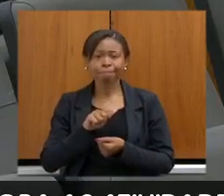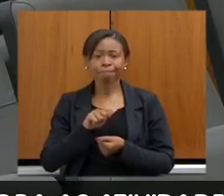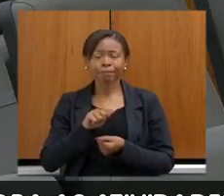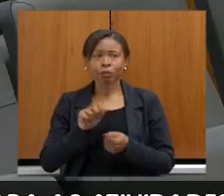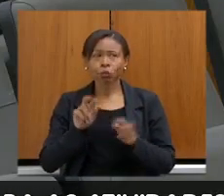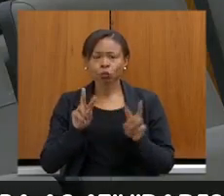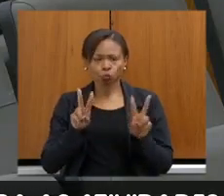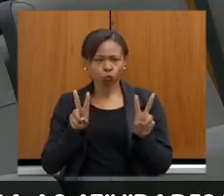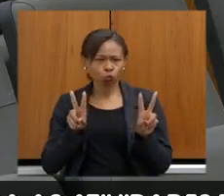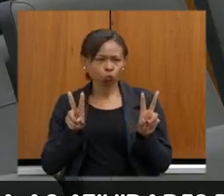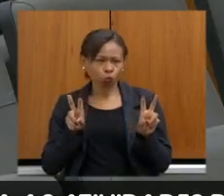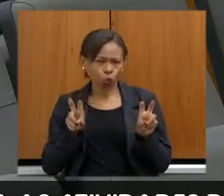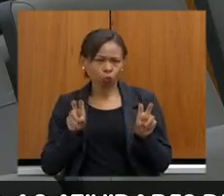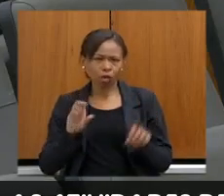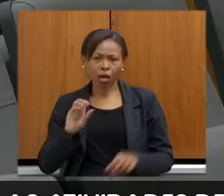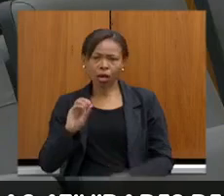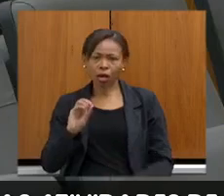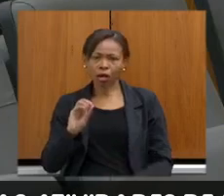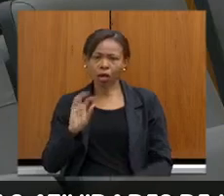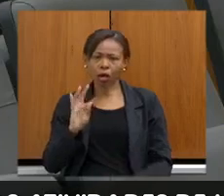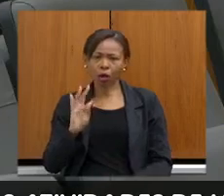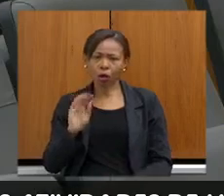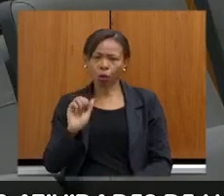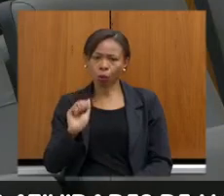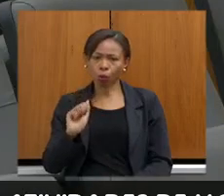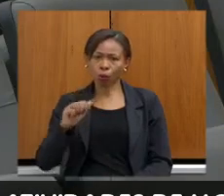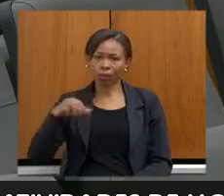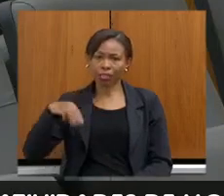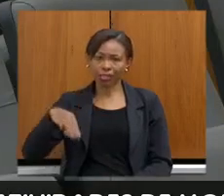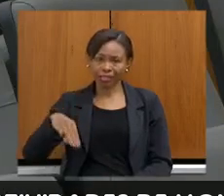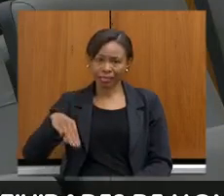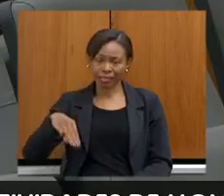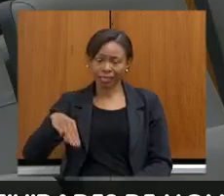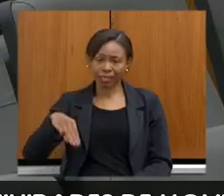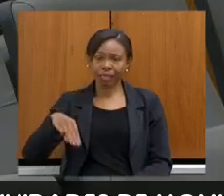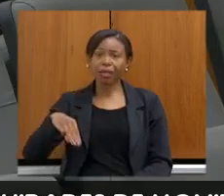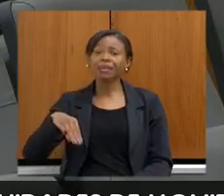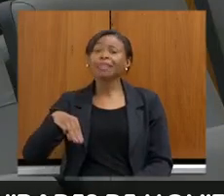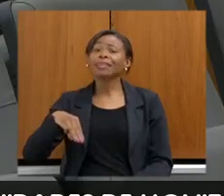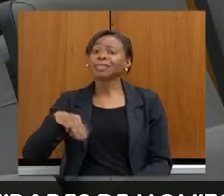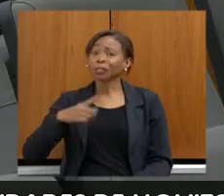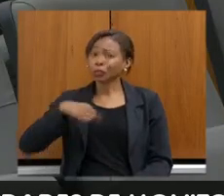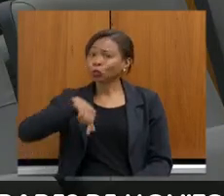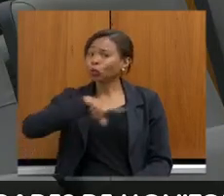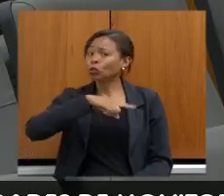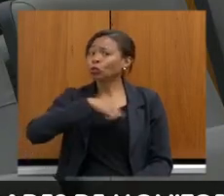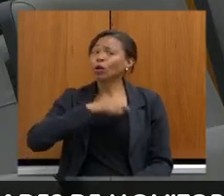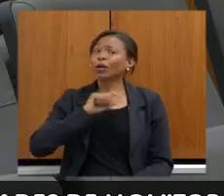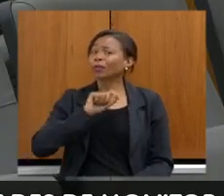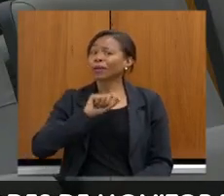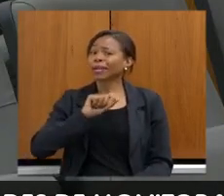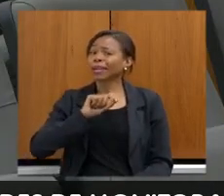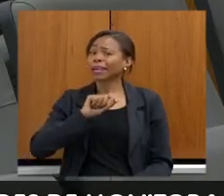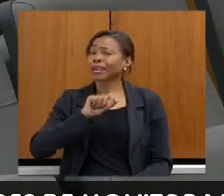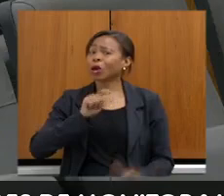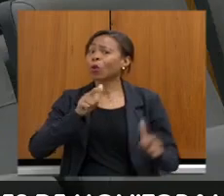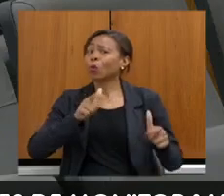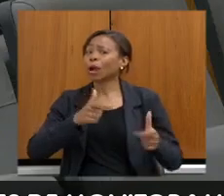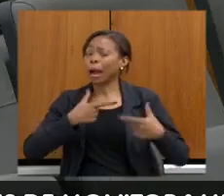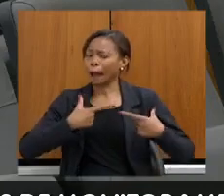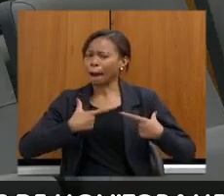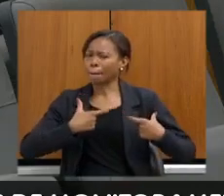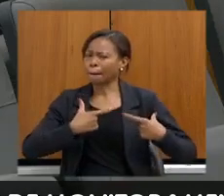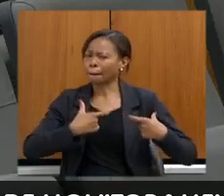referente à OTAN, nós estamos sendo considerados alvo de guerra, porque